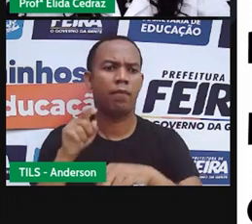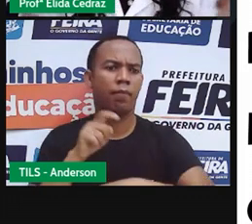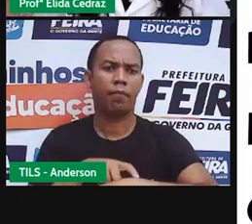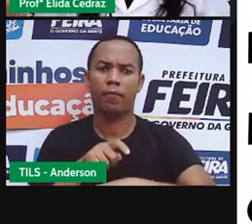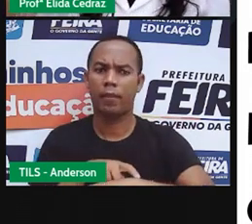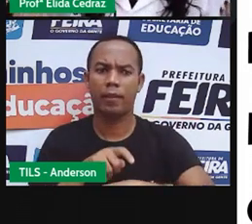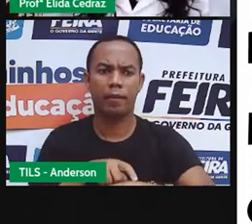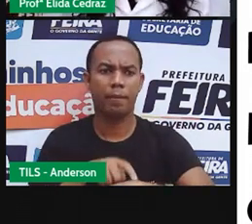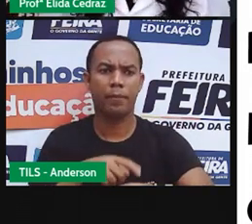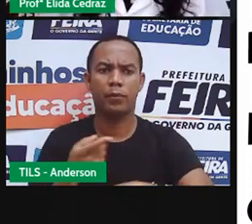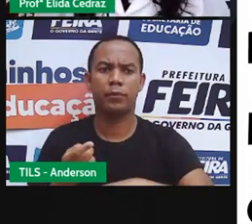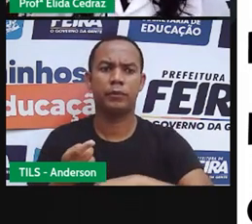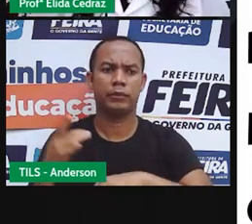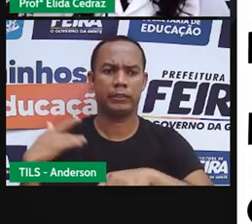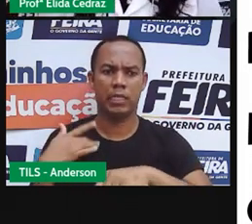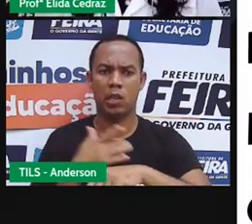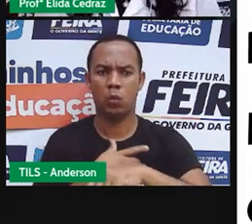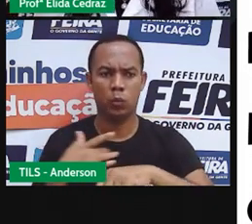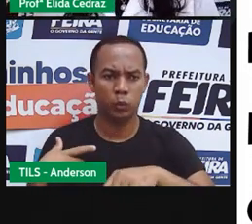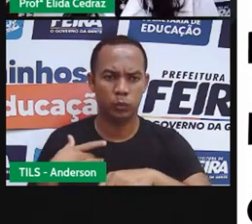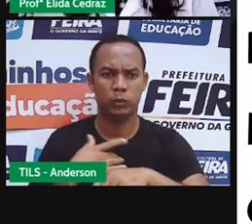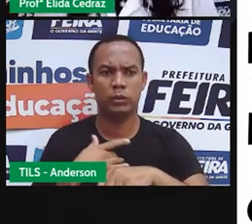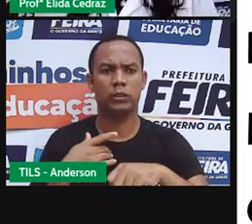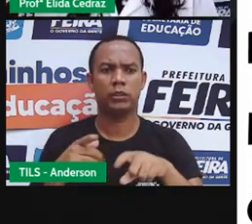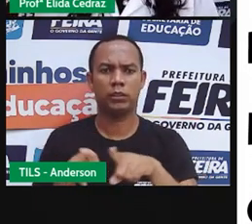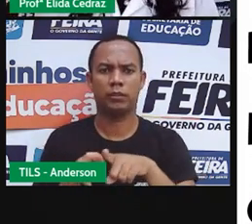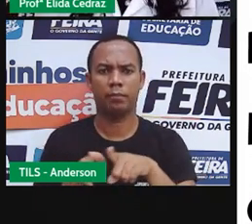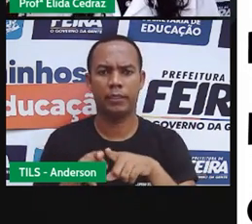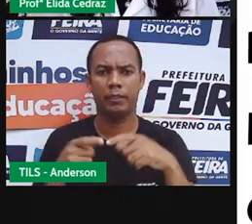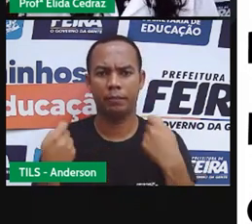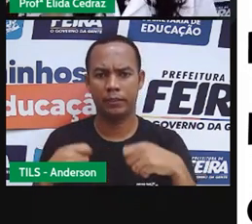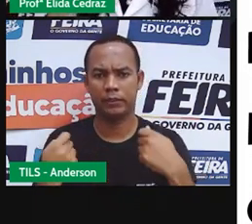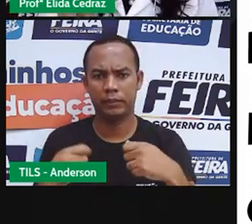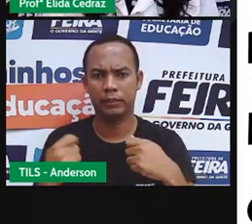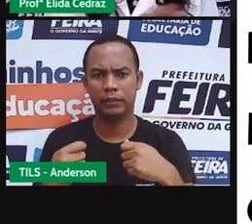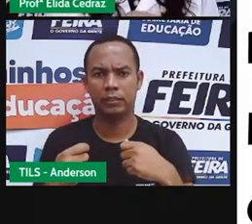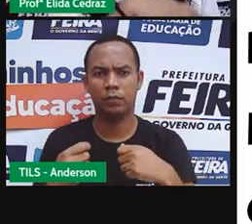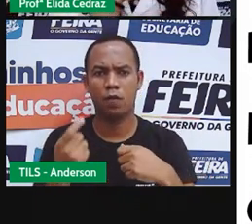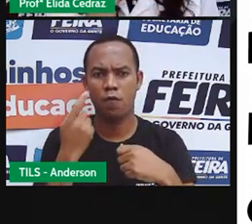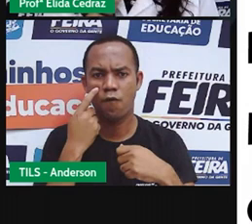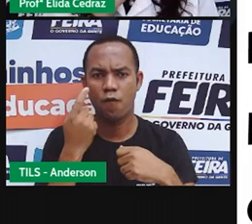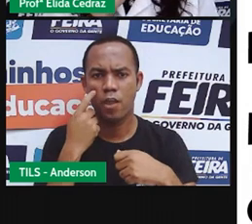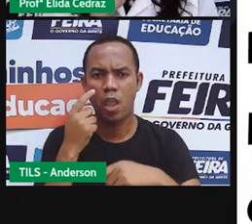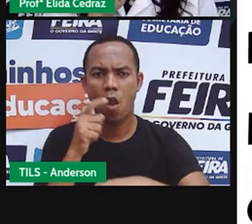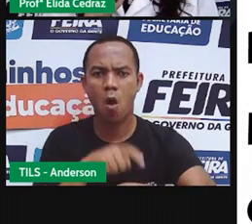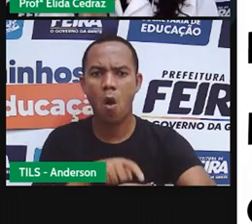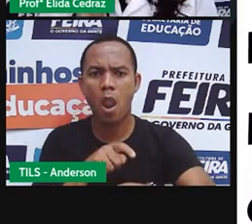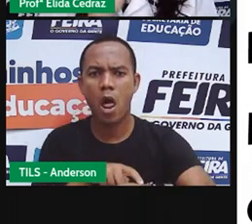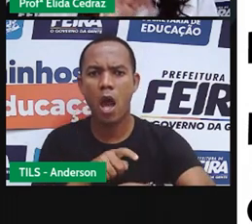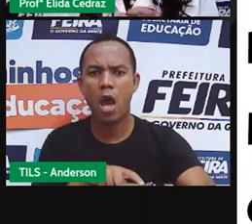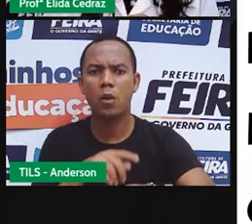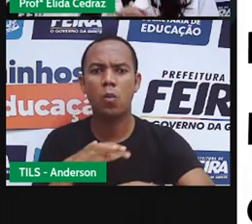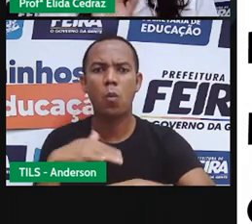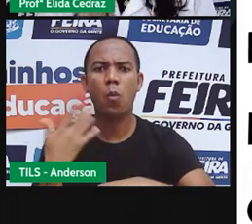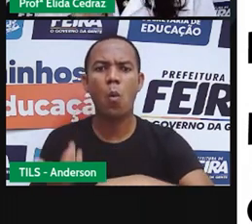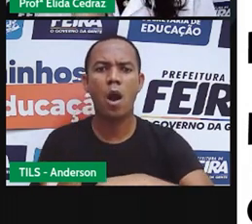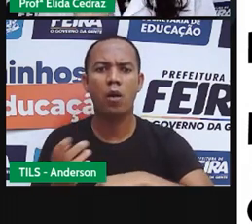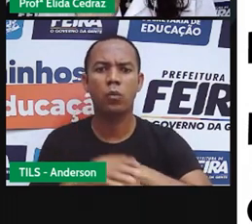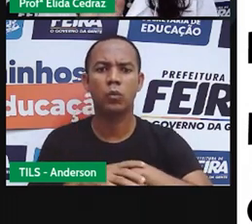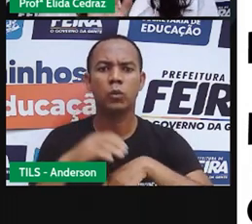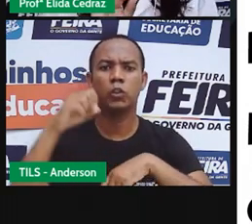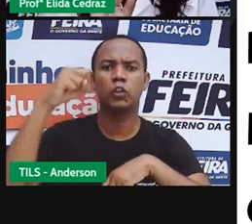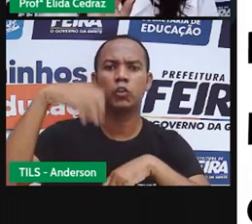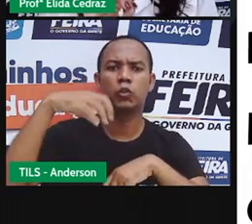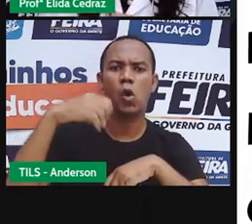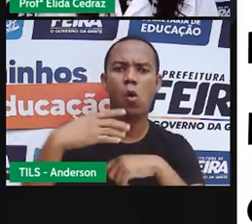tempo e saúde. Mas precisamos ficar atentos aos horários de exposição do sol e